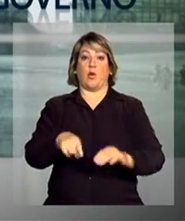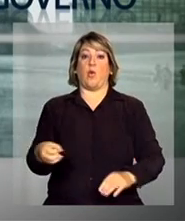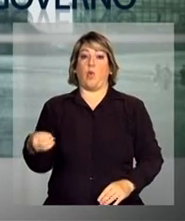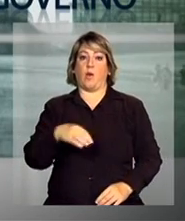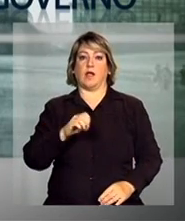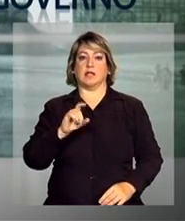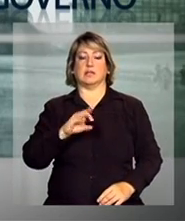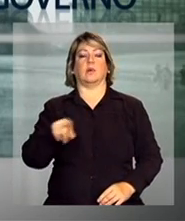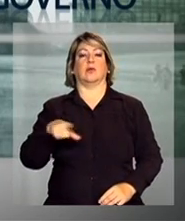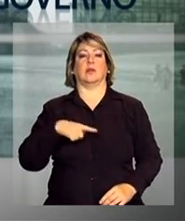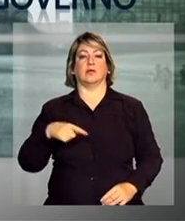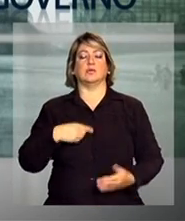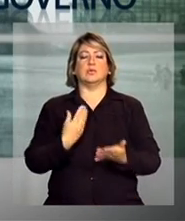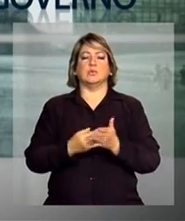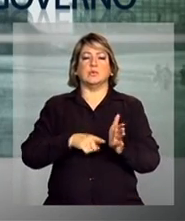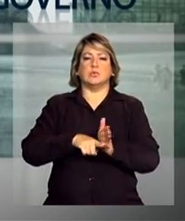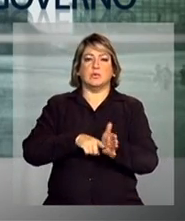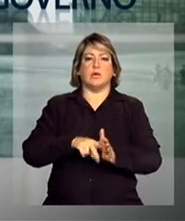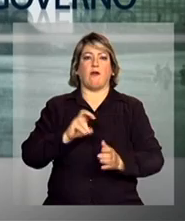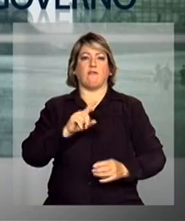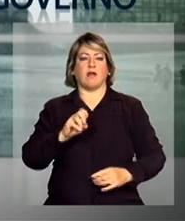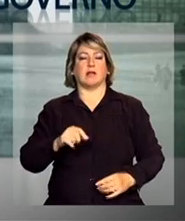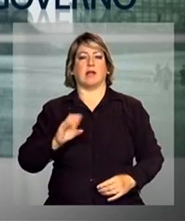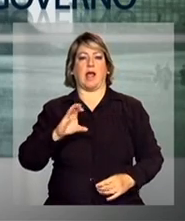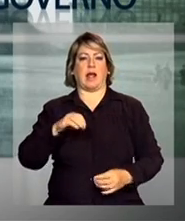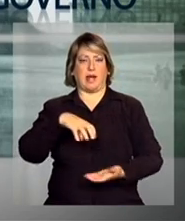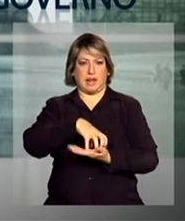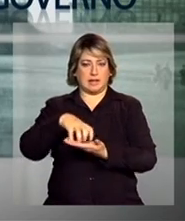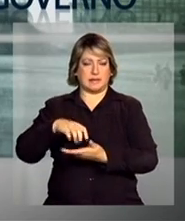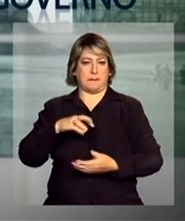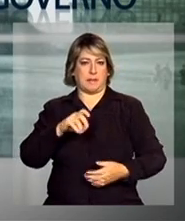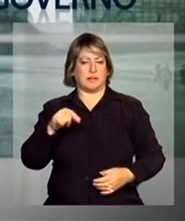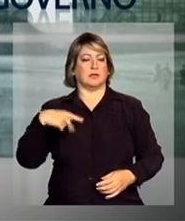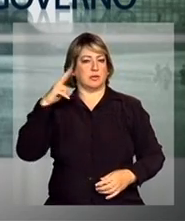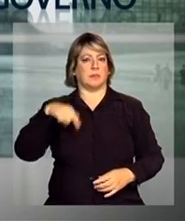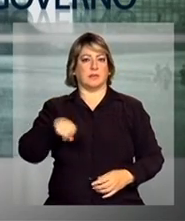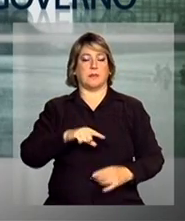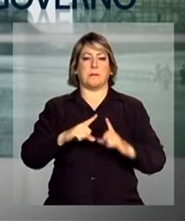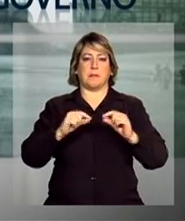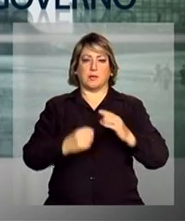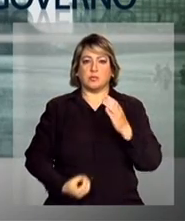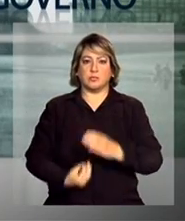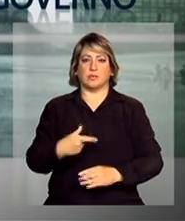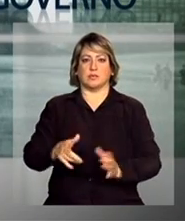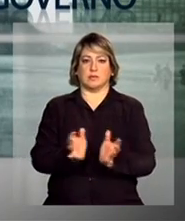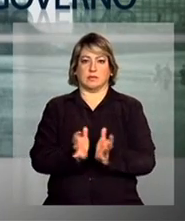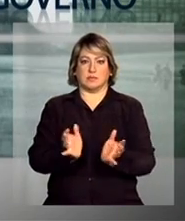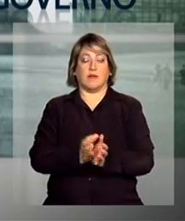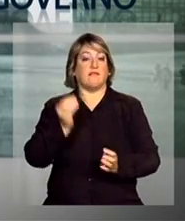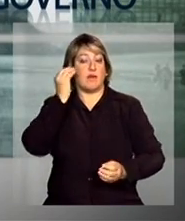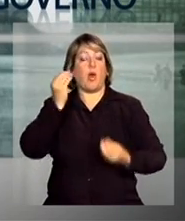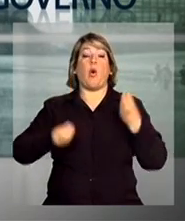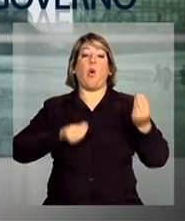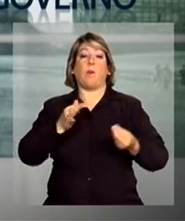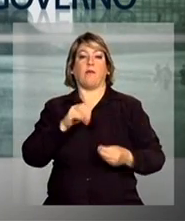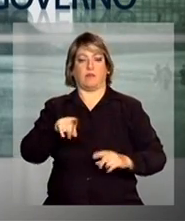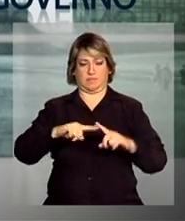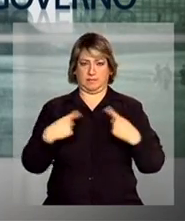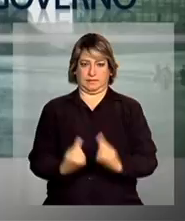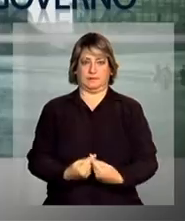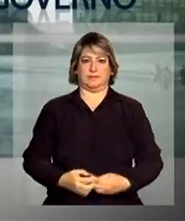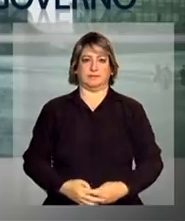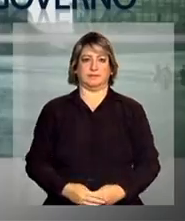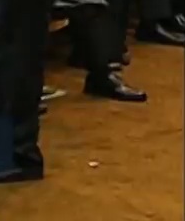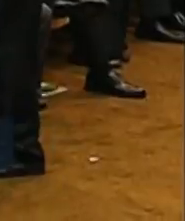edição do estudo Vozes da Classe Média, lançado em Brasília pela Secretaria de Assuntos Estratégicos. Veja como foi o evento.